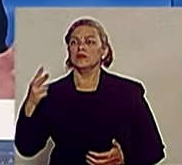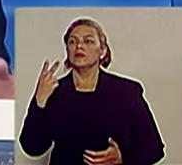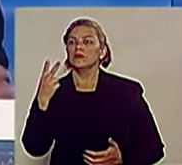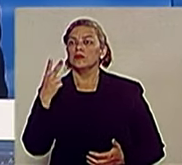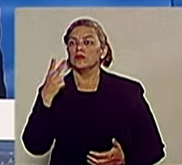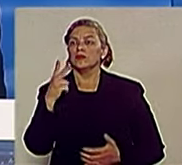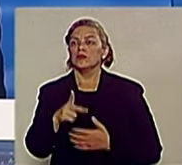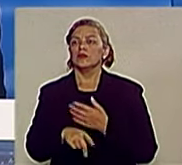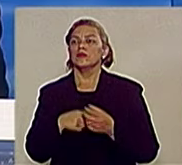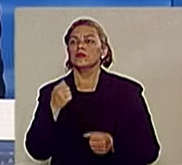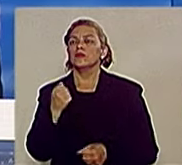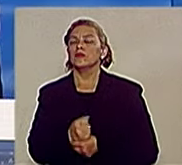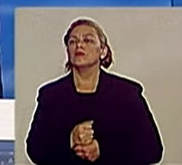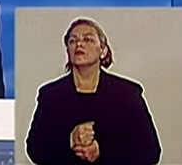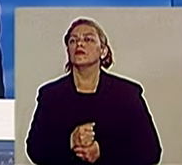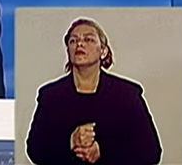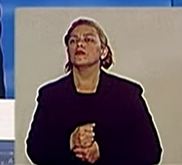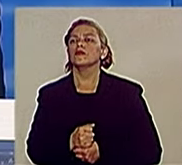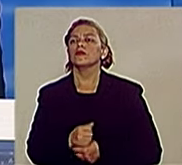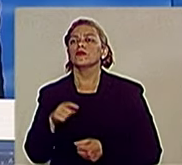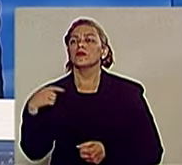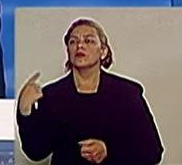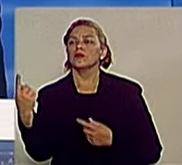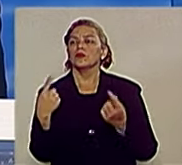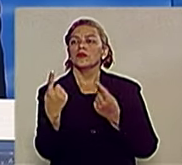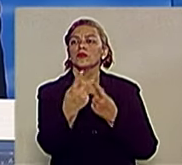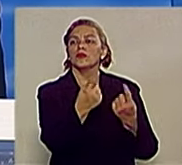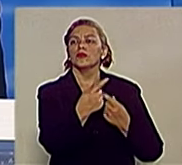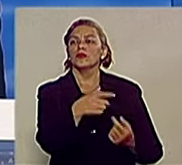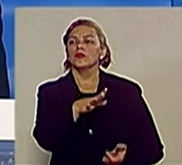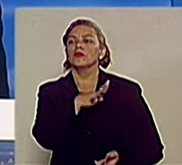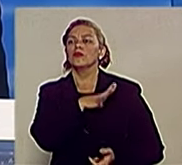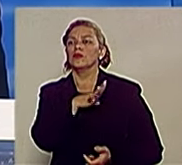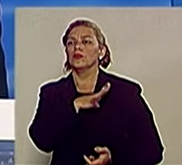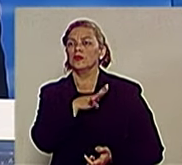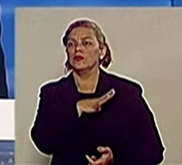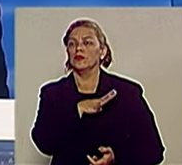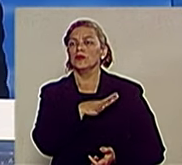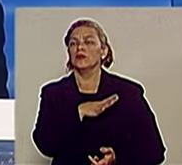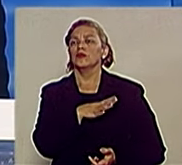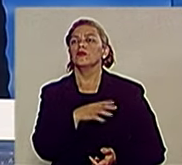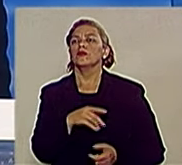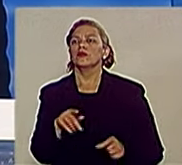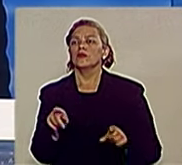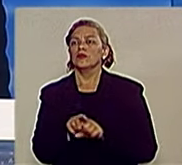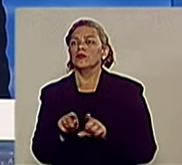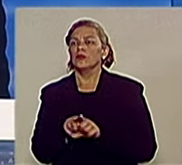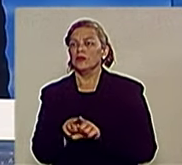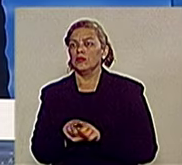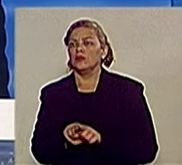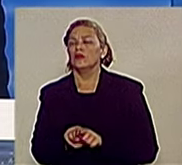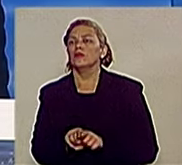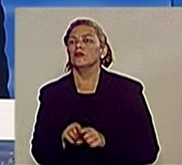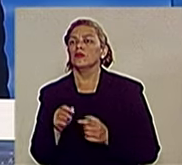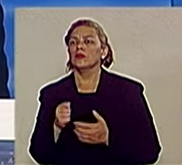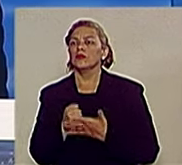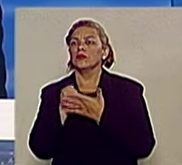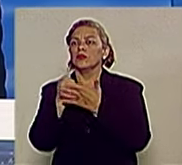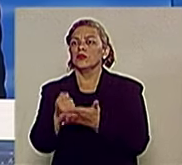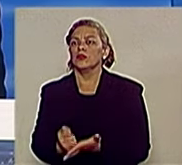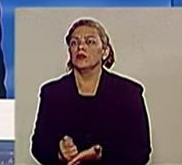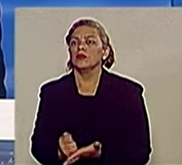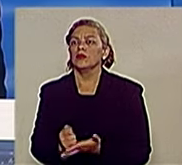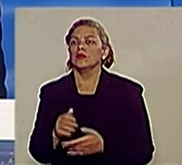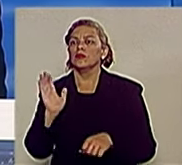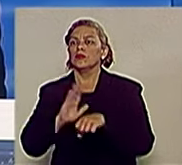os outros municípios estão sendo atendidos regionalmente pelo SAMU, mas é a São José que está pagando a conta. Então,